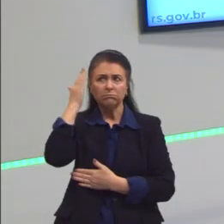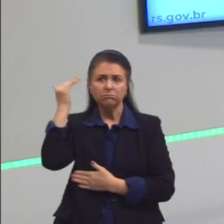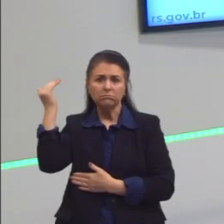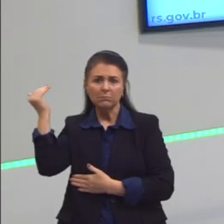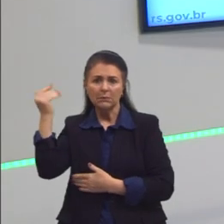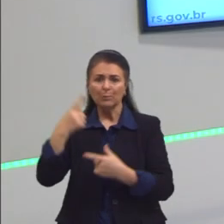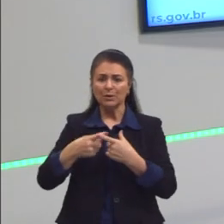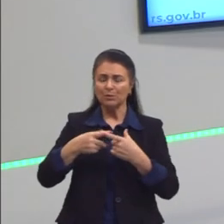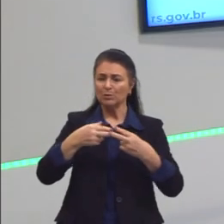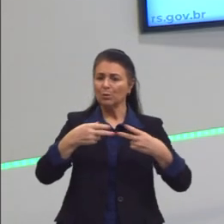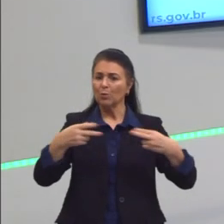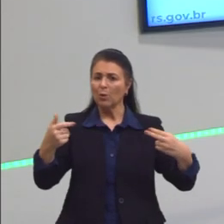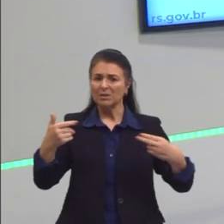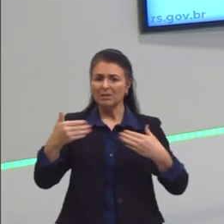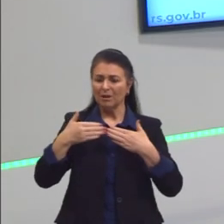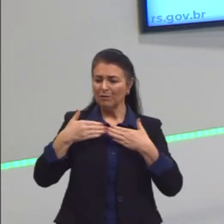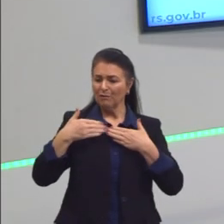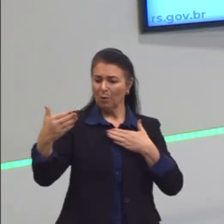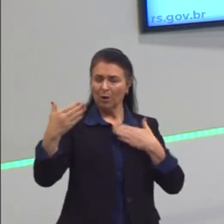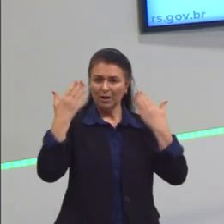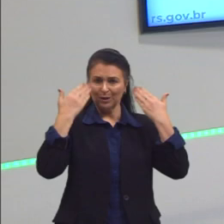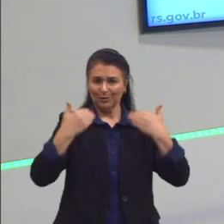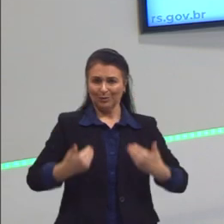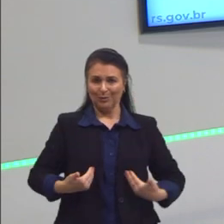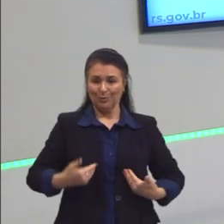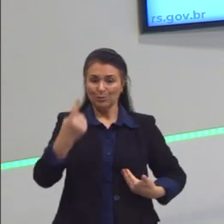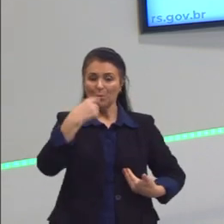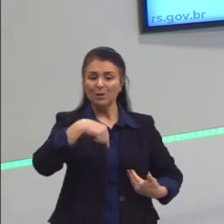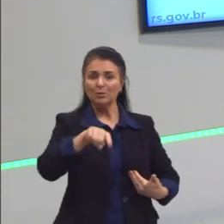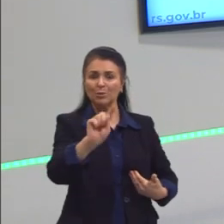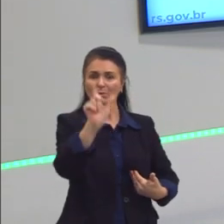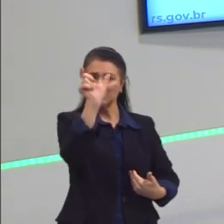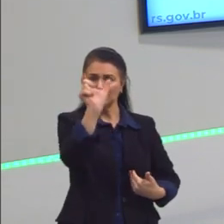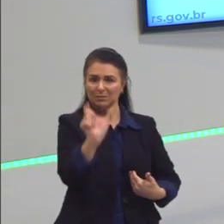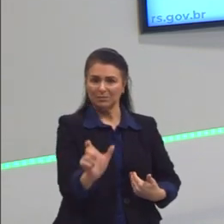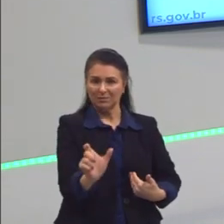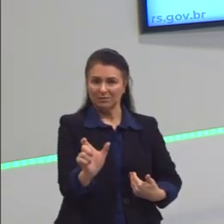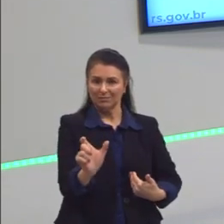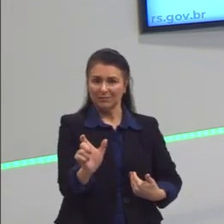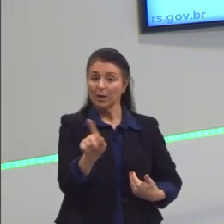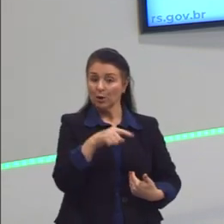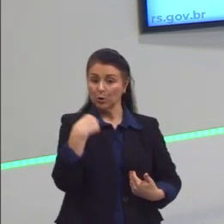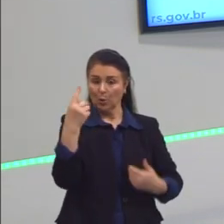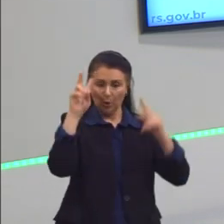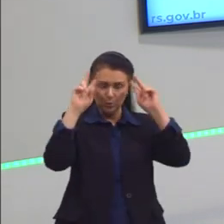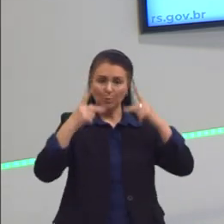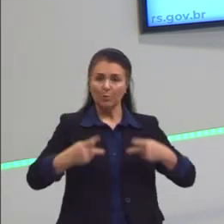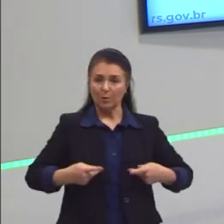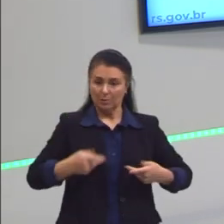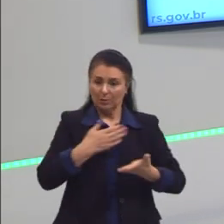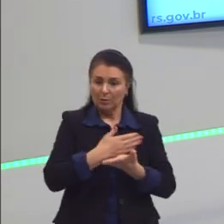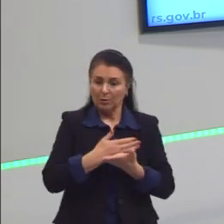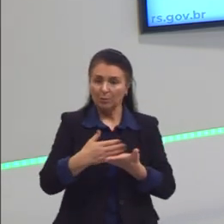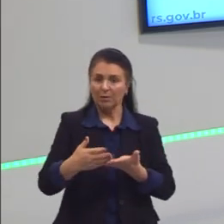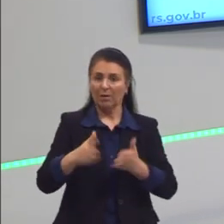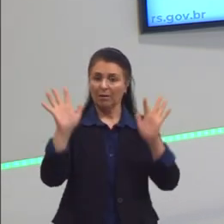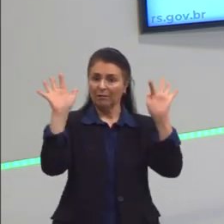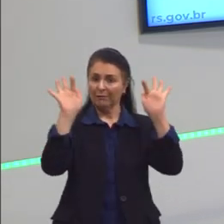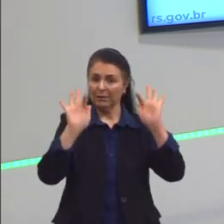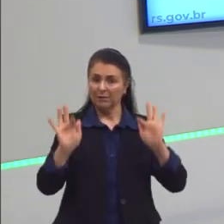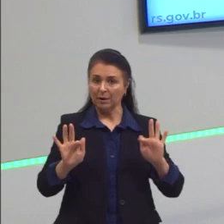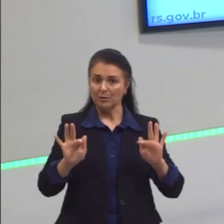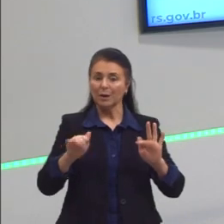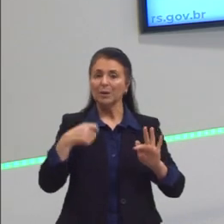externos, são coisas que os outros dão a nós. O ser humano, para ser feliz, deve realizar a sua